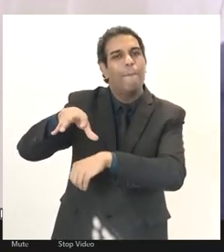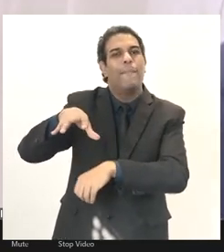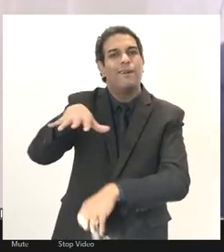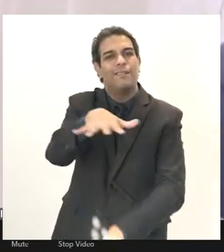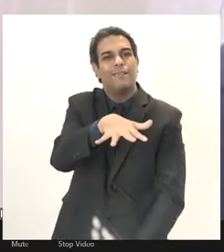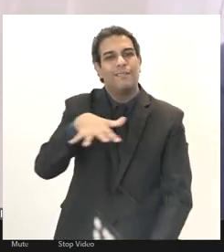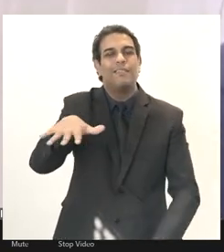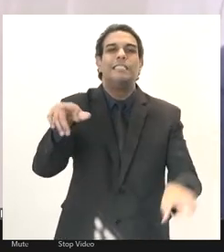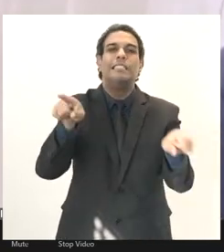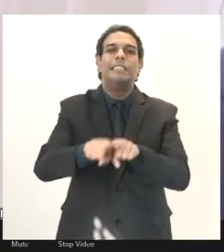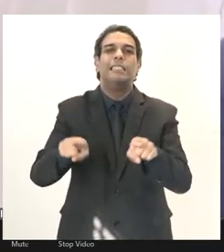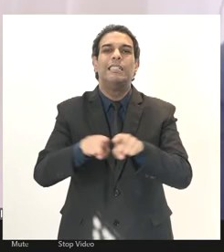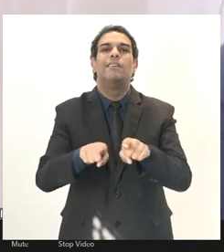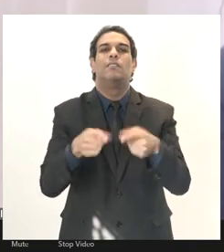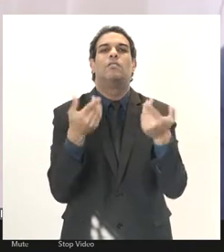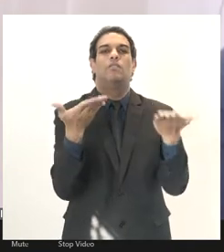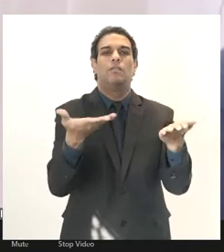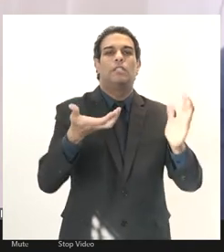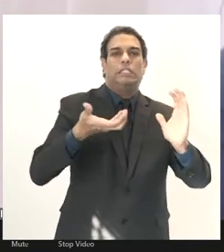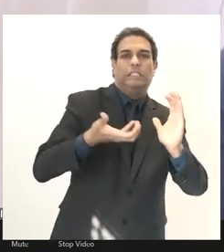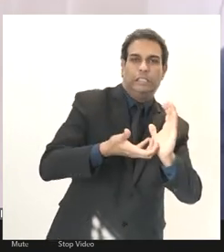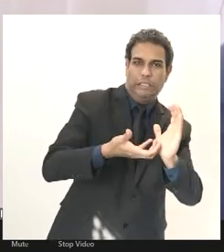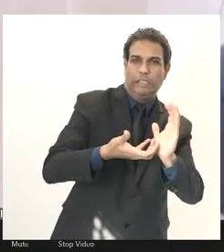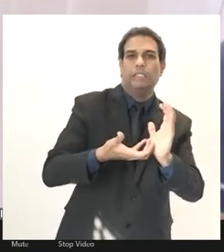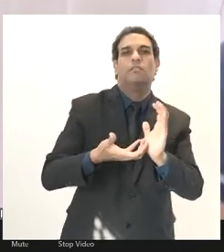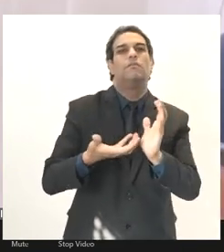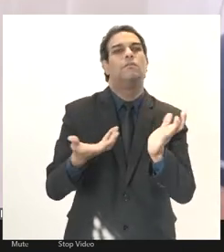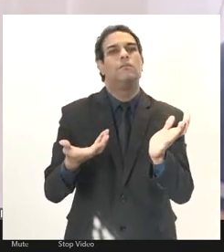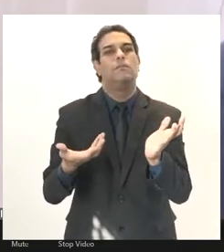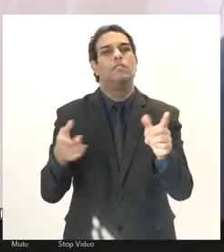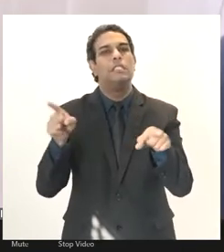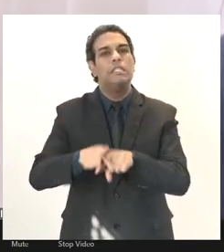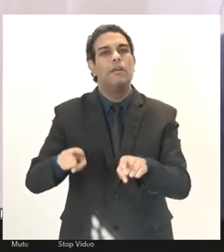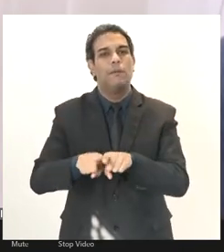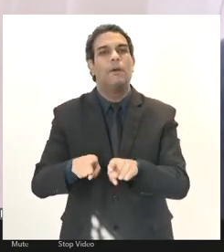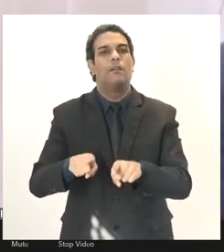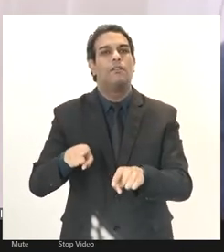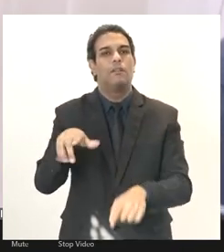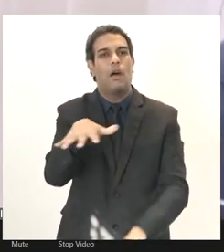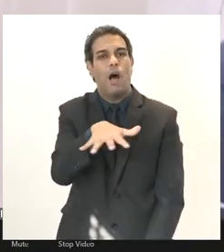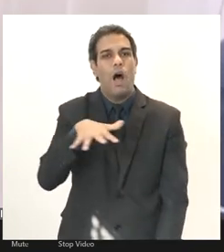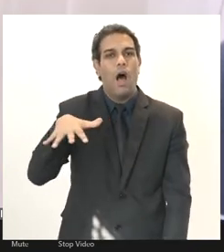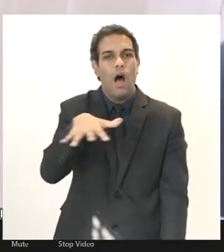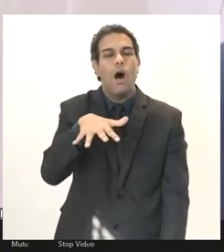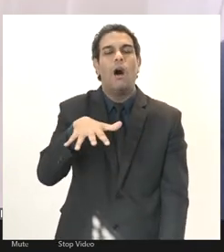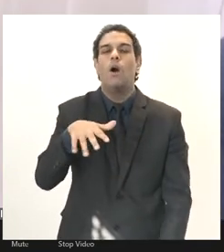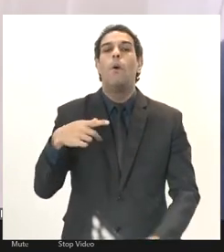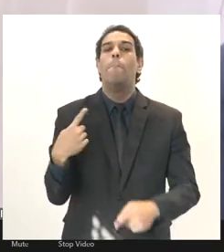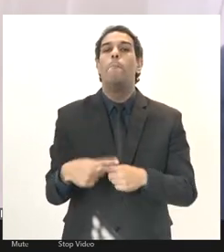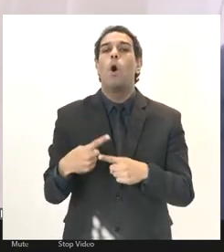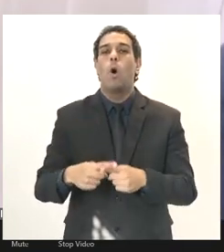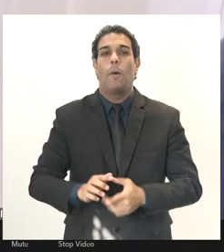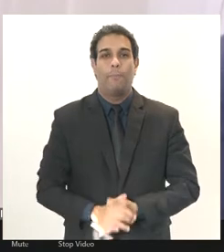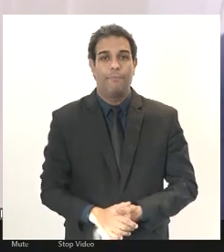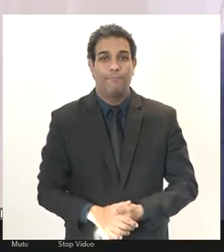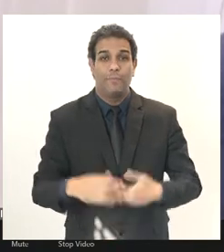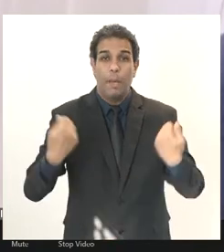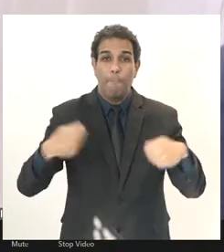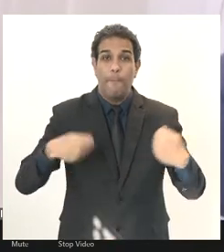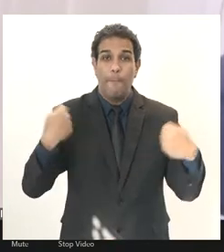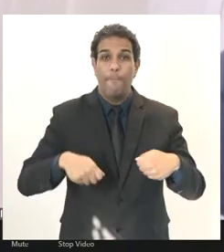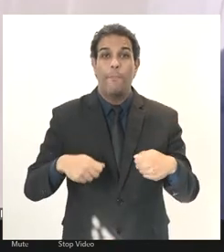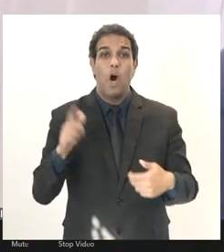também a câmara de deputados e ao senado federal também porque a gente precisa ganhar